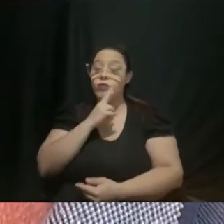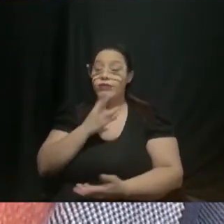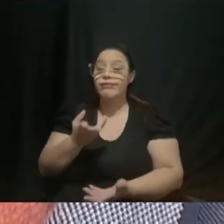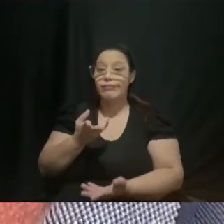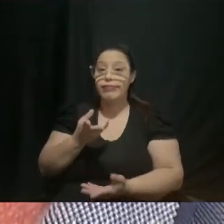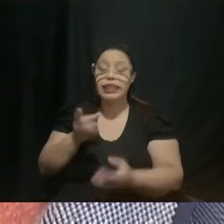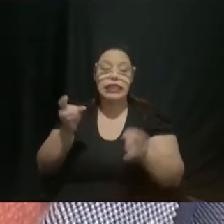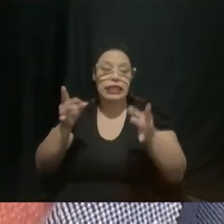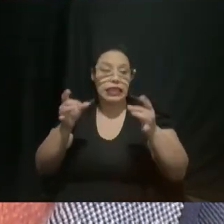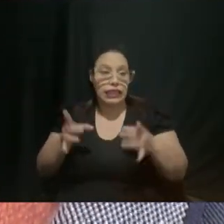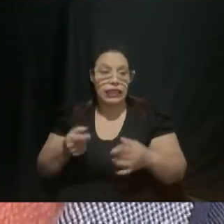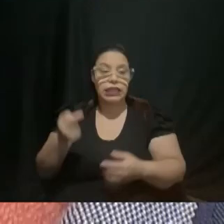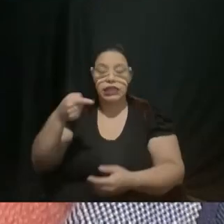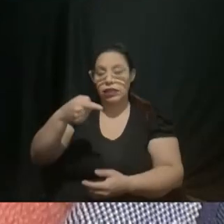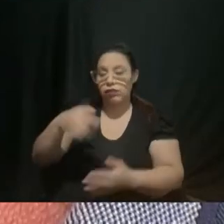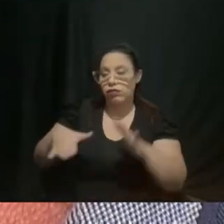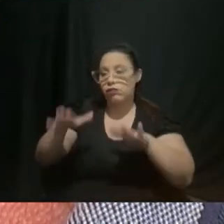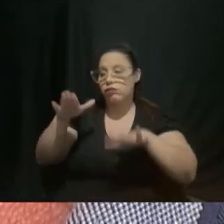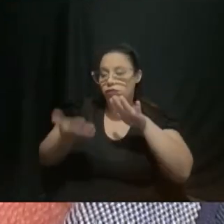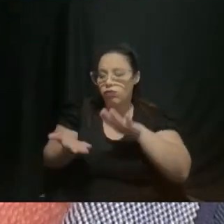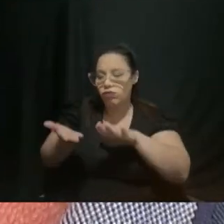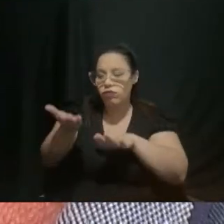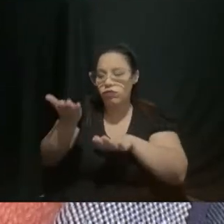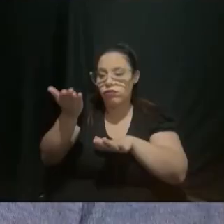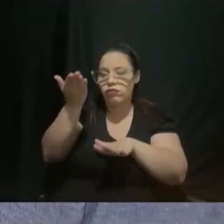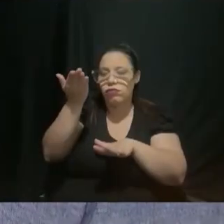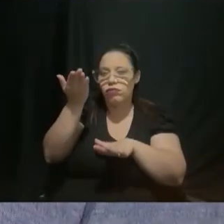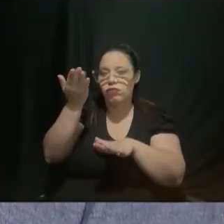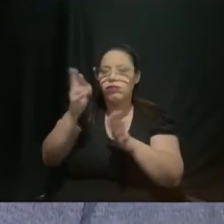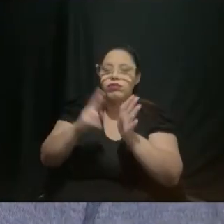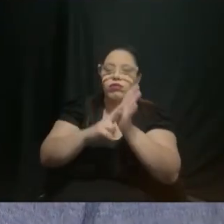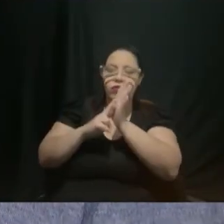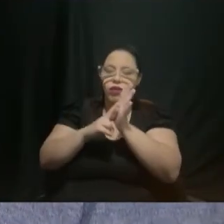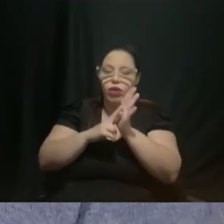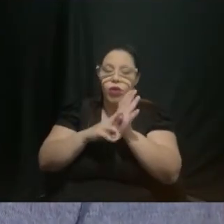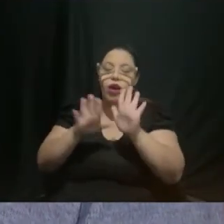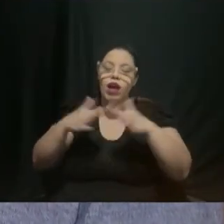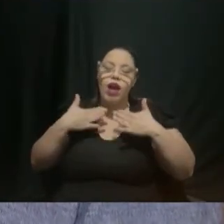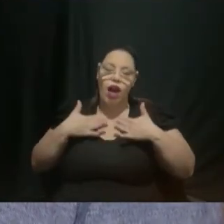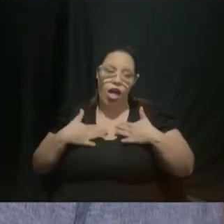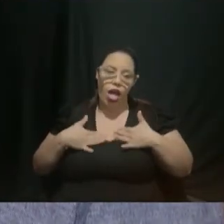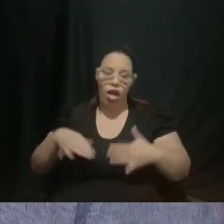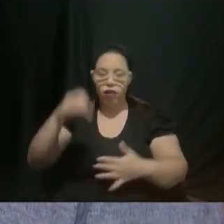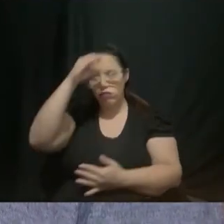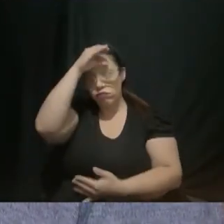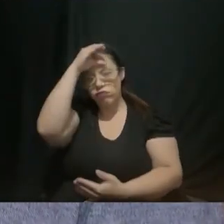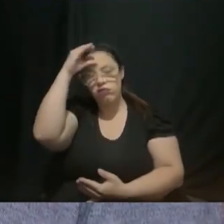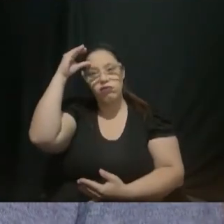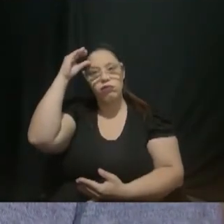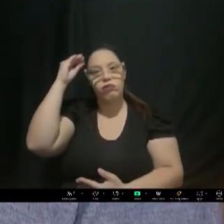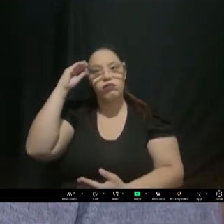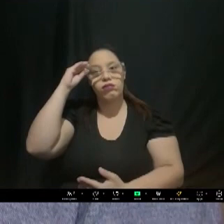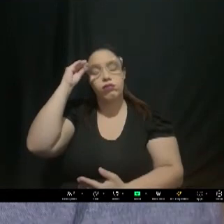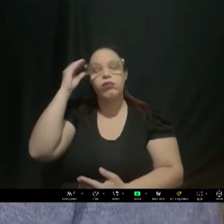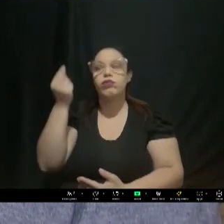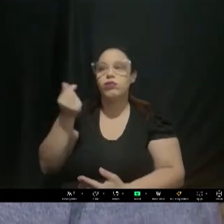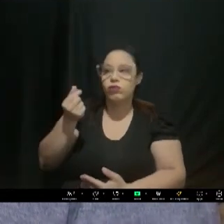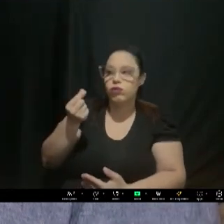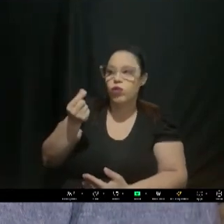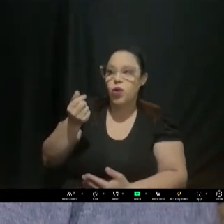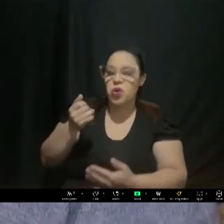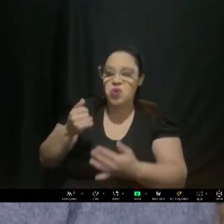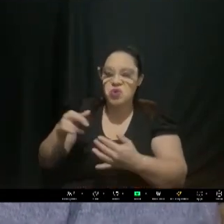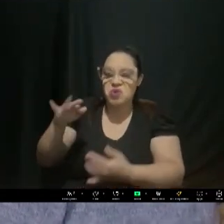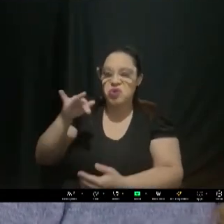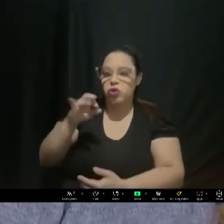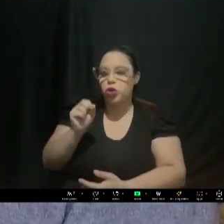moderação no crescimento reflete a cautela do consumidor A própria incerteza de economia questão de juros altos ainda que semana